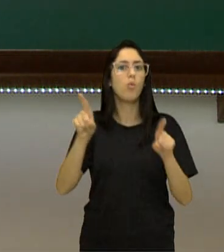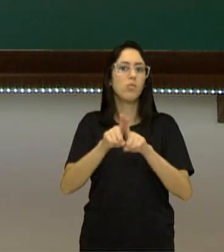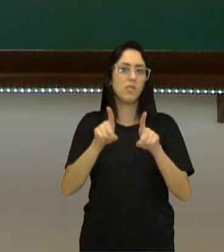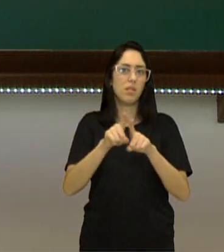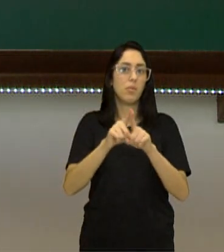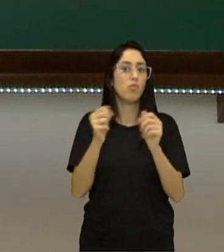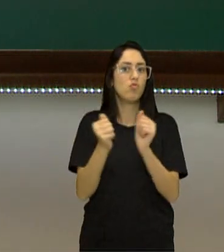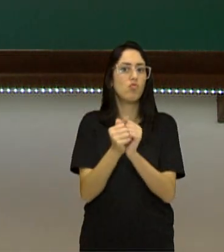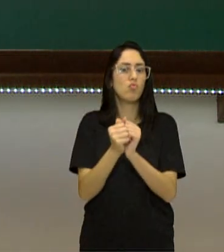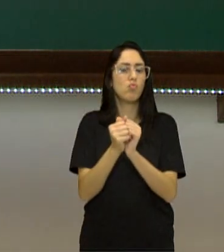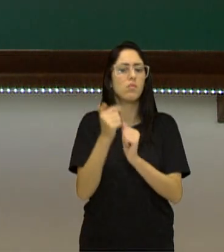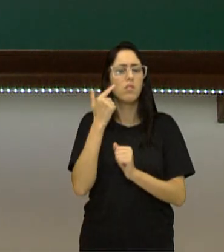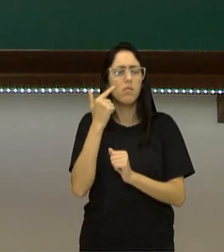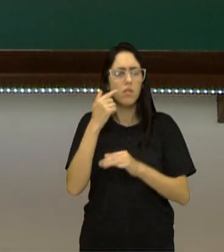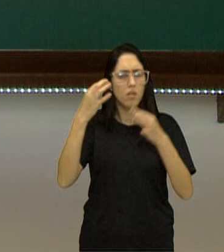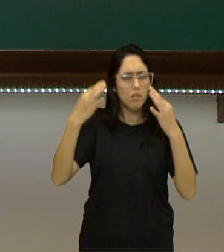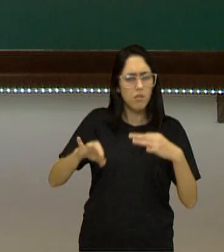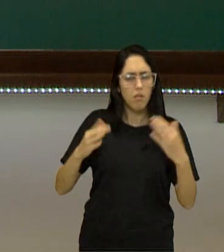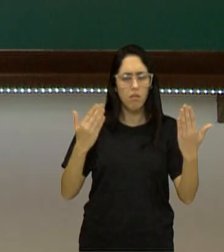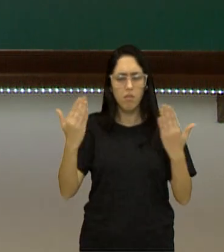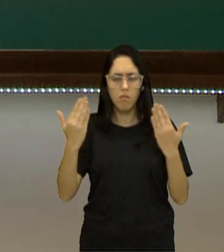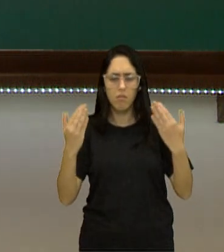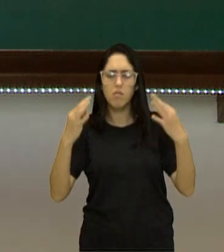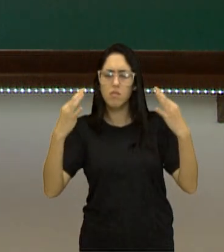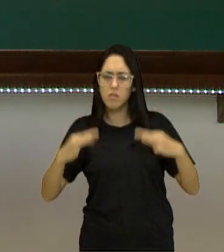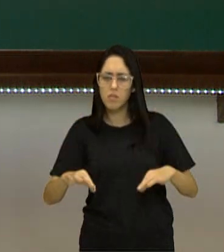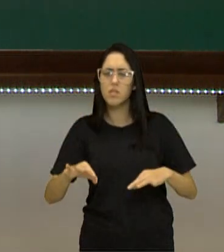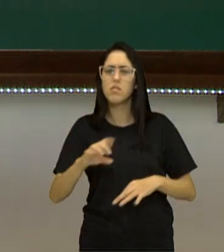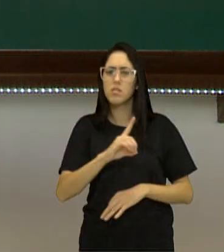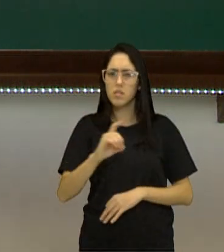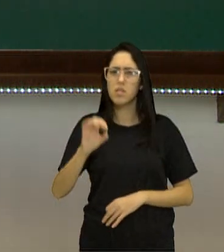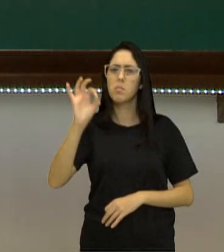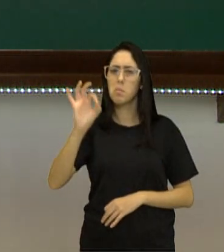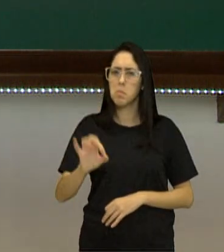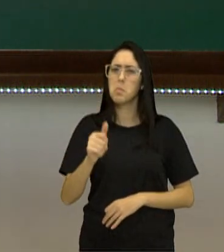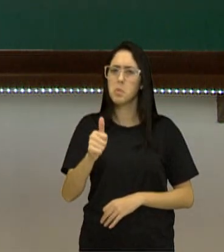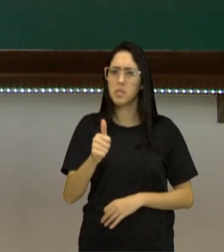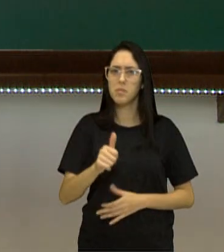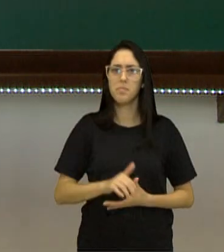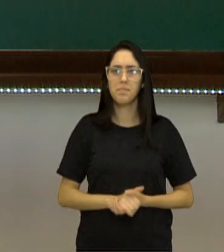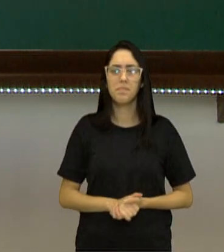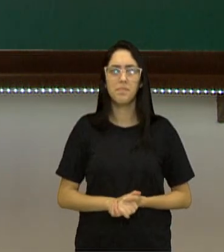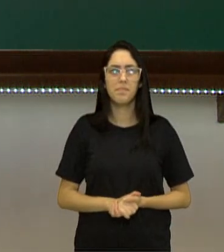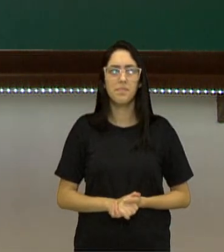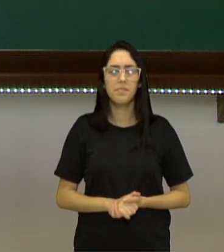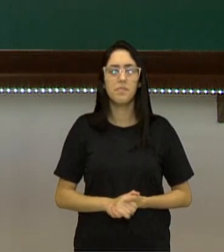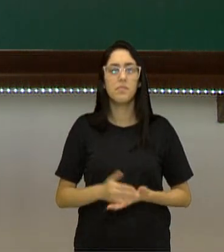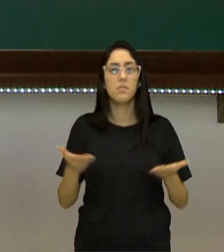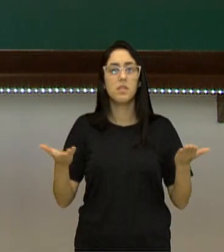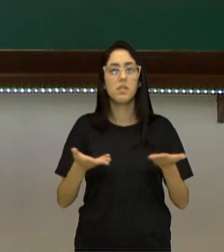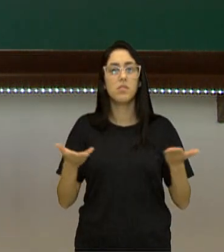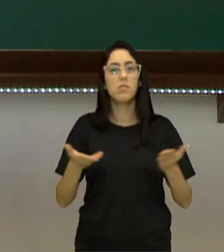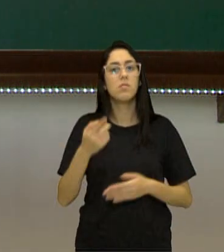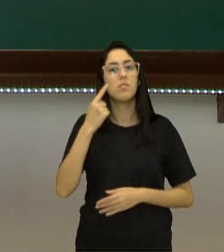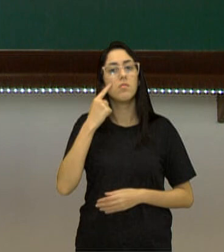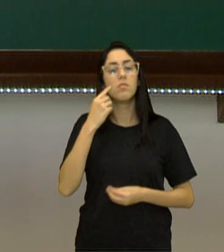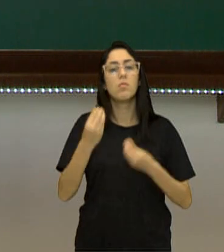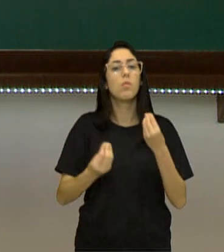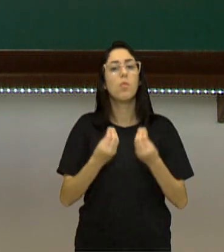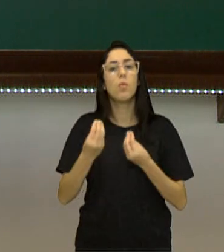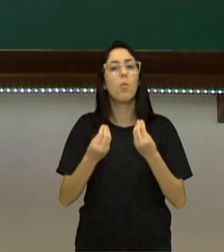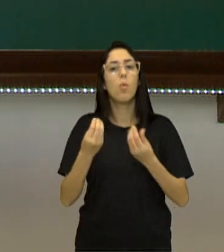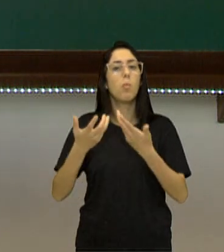cruzar os dados, para ver se é 100% confiável, né? Vamos ver como é que funciona